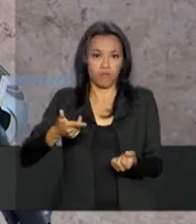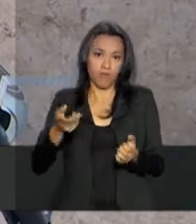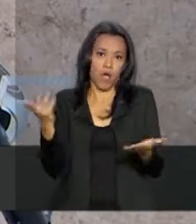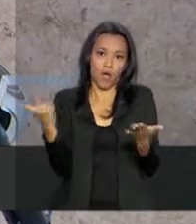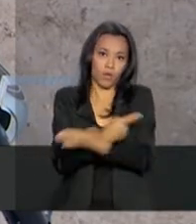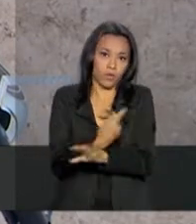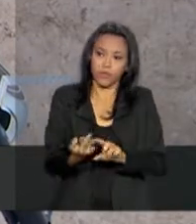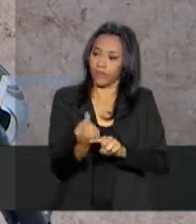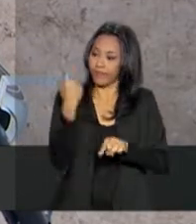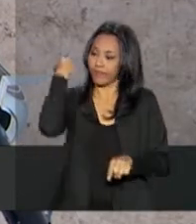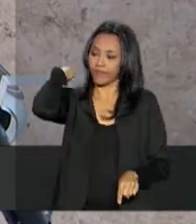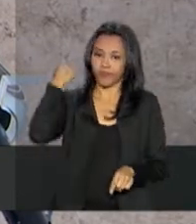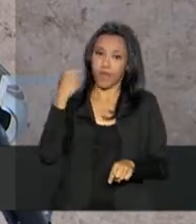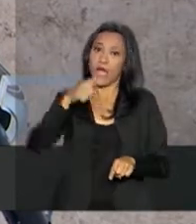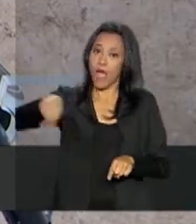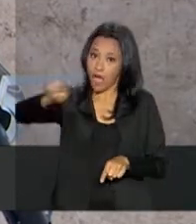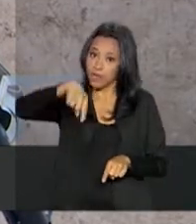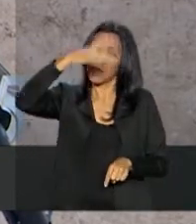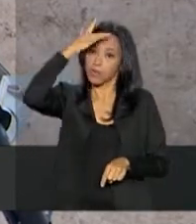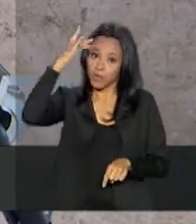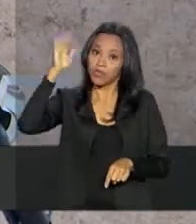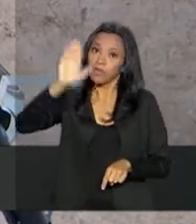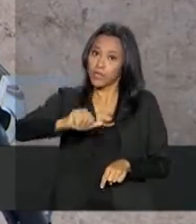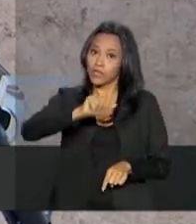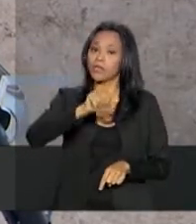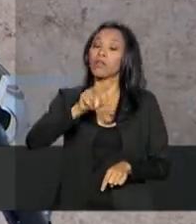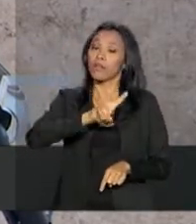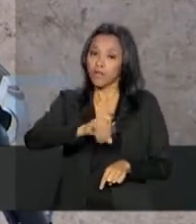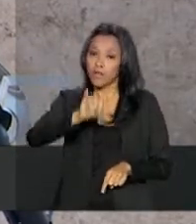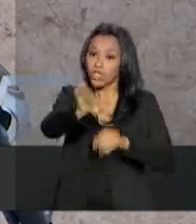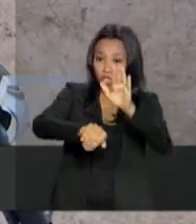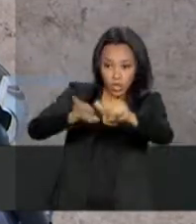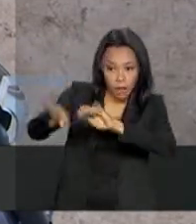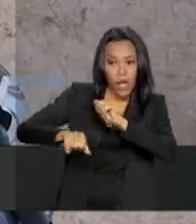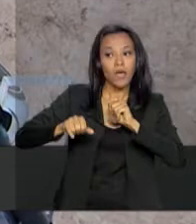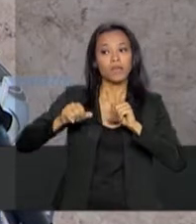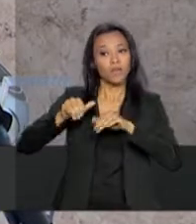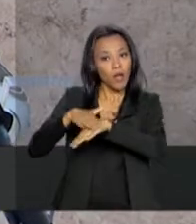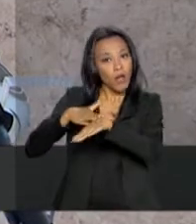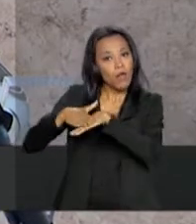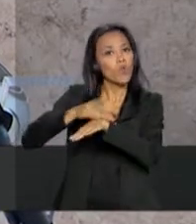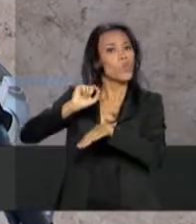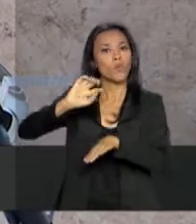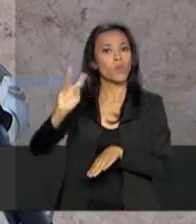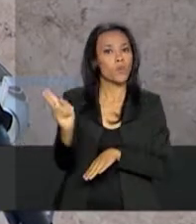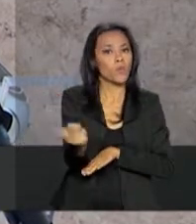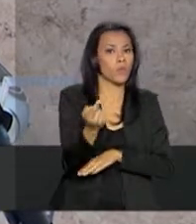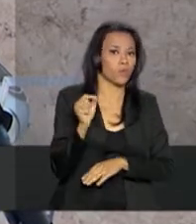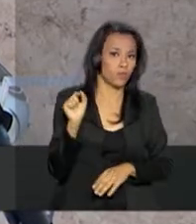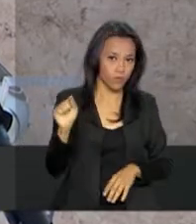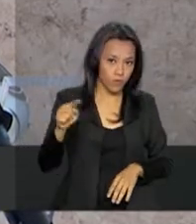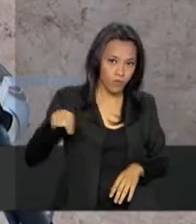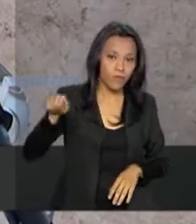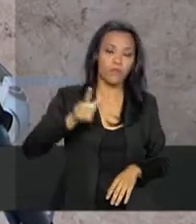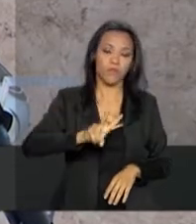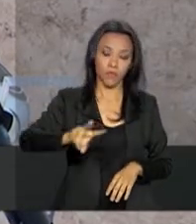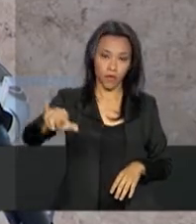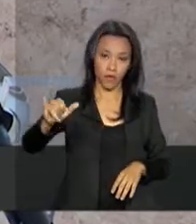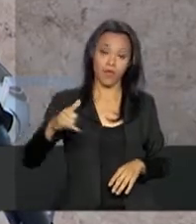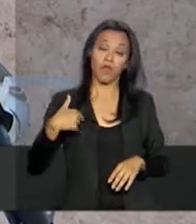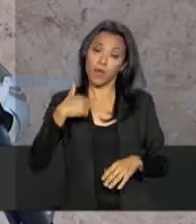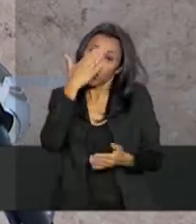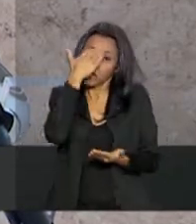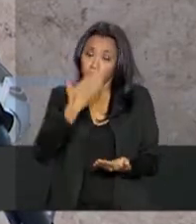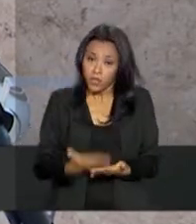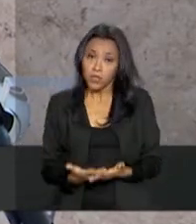Essas pessoas serão responsabilizadas, serão chamadas à responsabilidade. E eu imagino que, hoje,